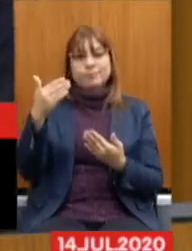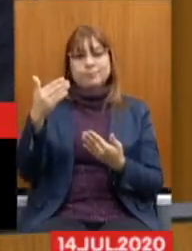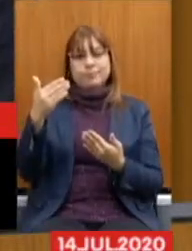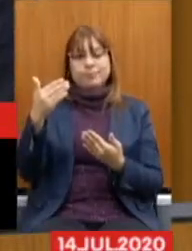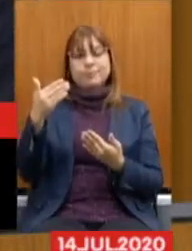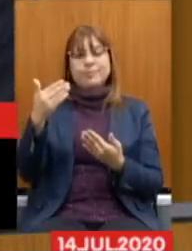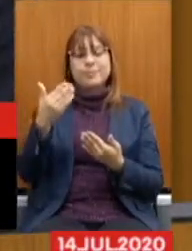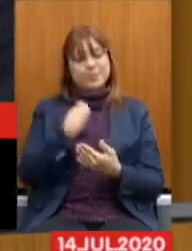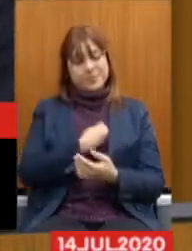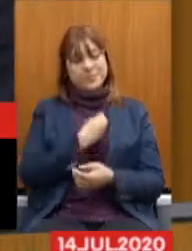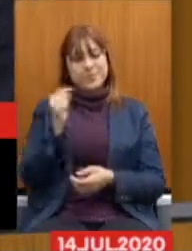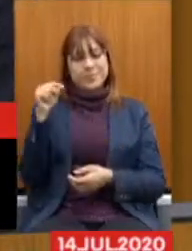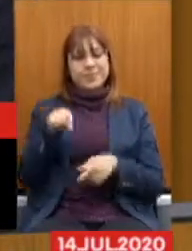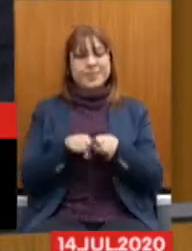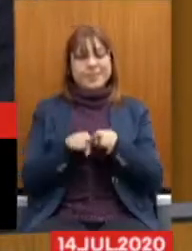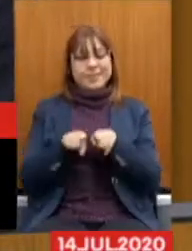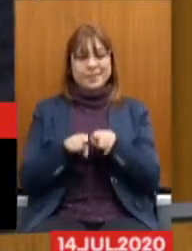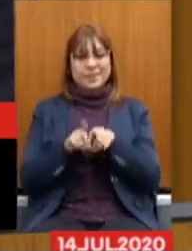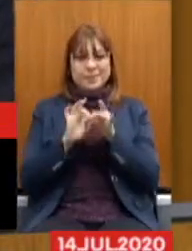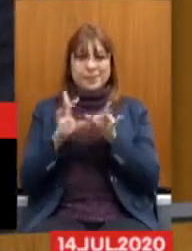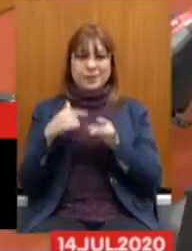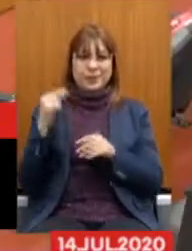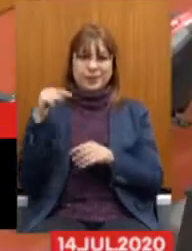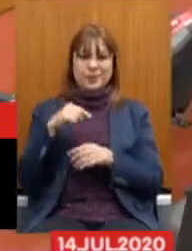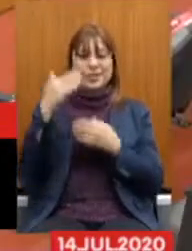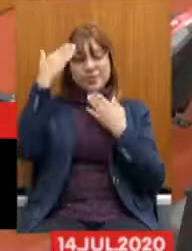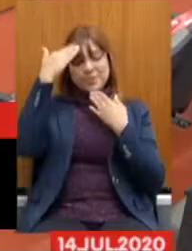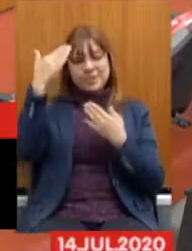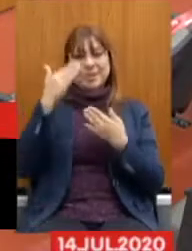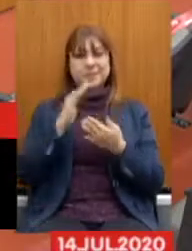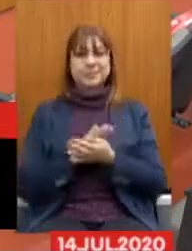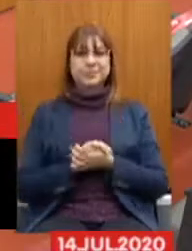e pela oportunidade de estar aqui com os senhores. Muito obrigado.